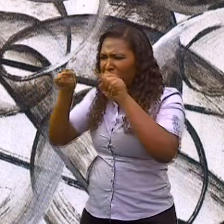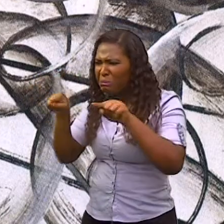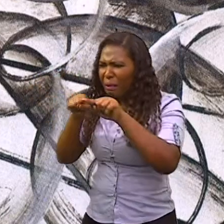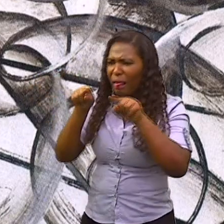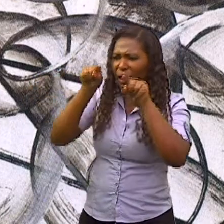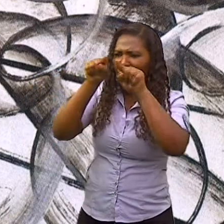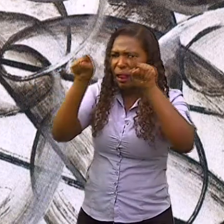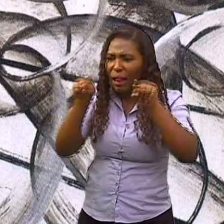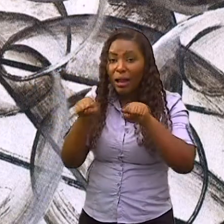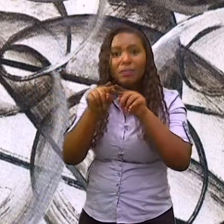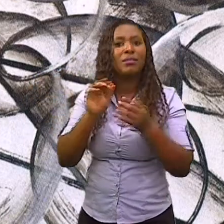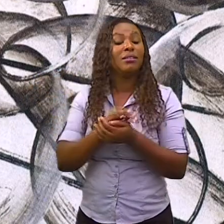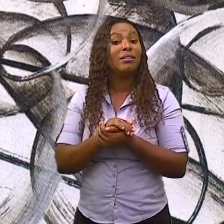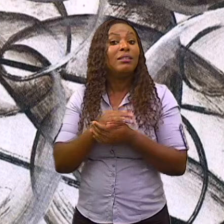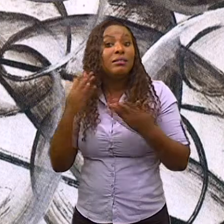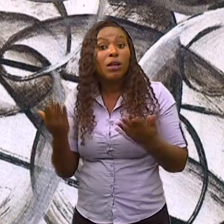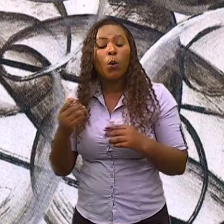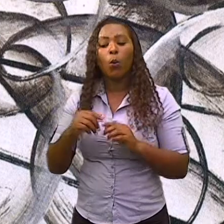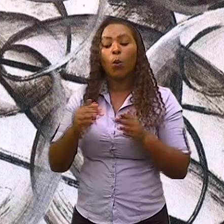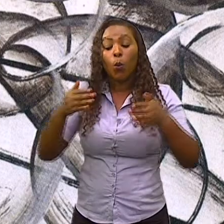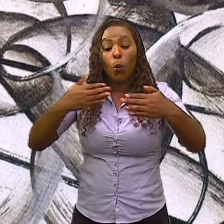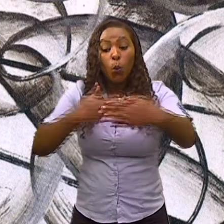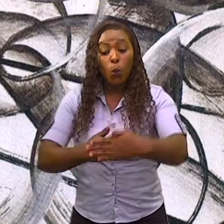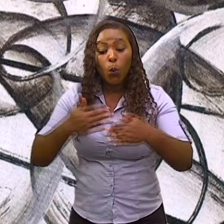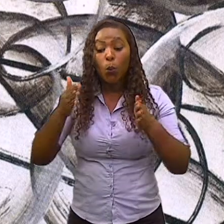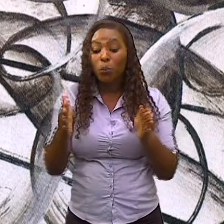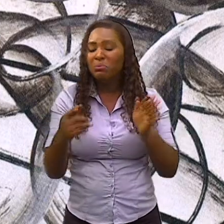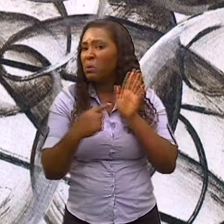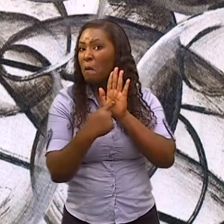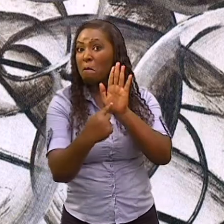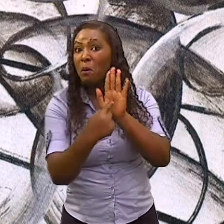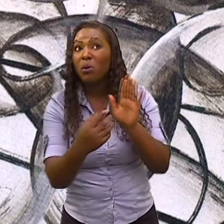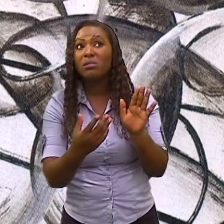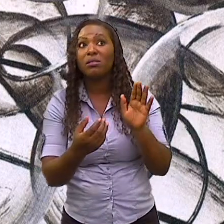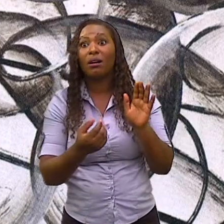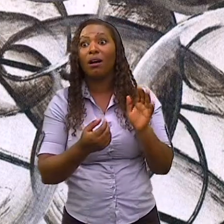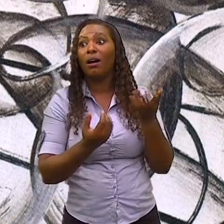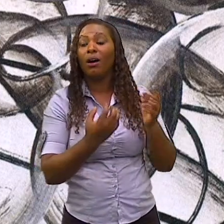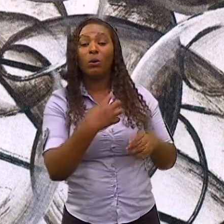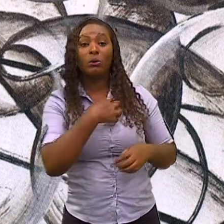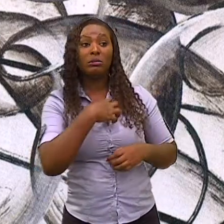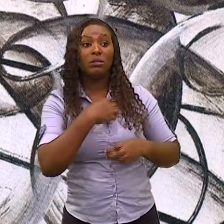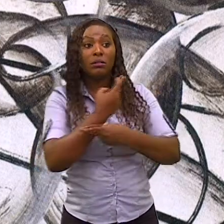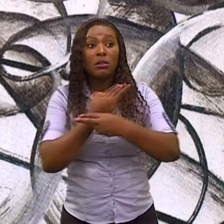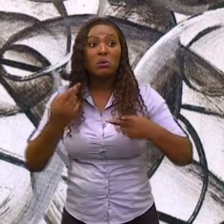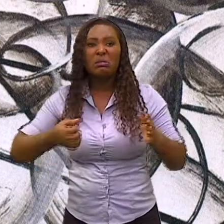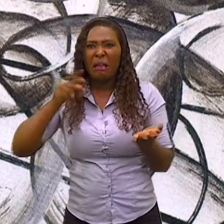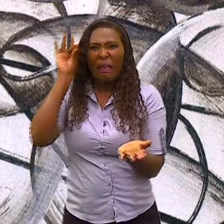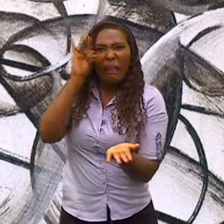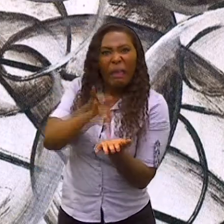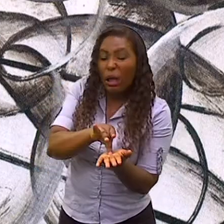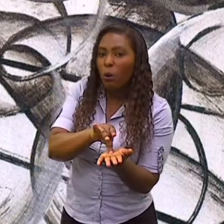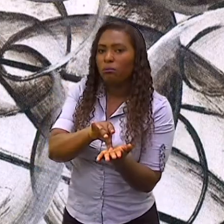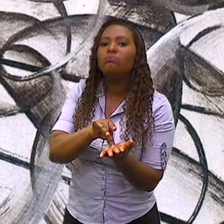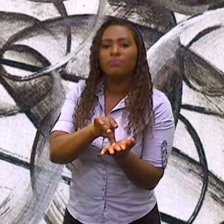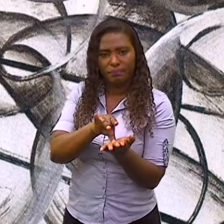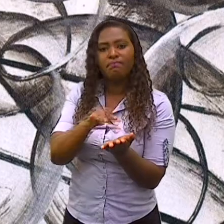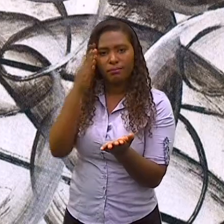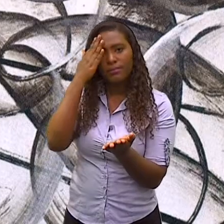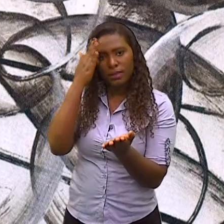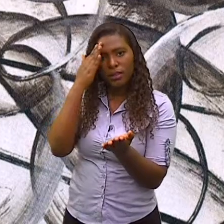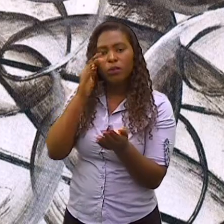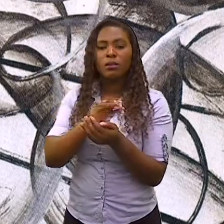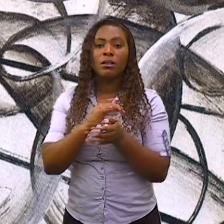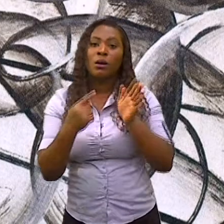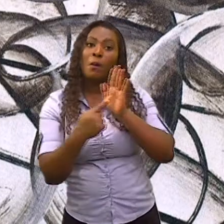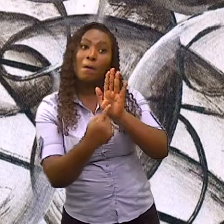representar exatamente as formas, as figuras como elas são. A